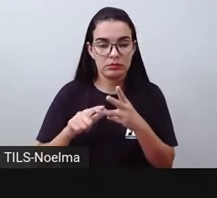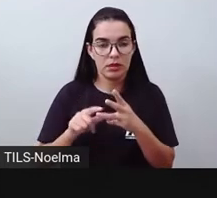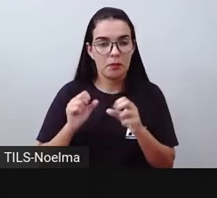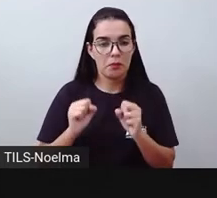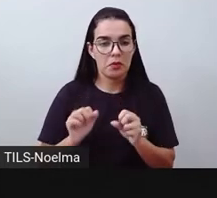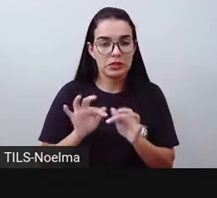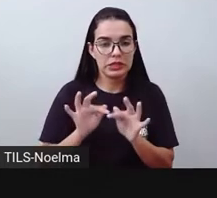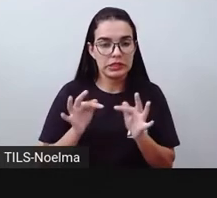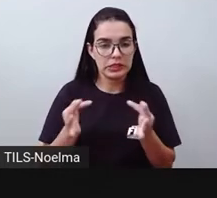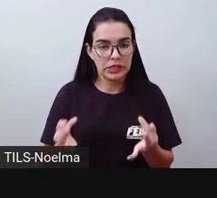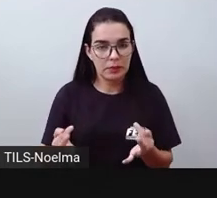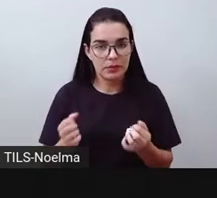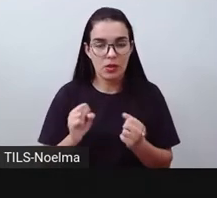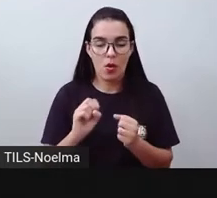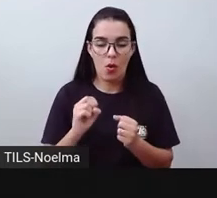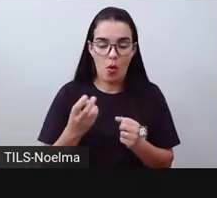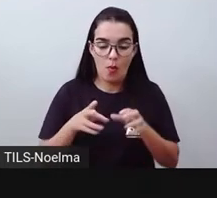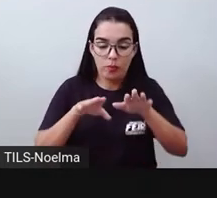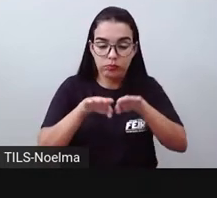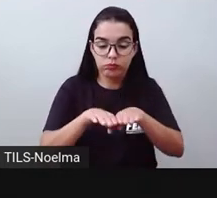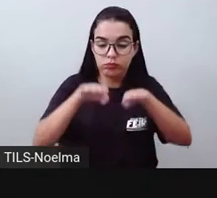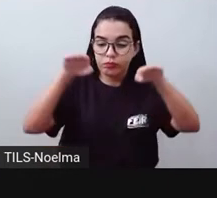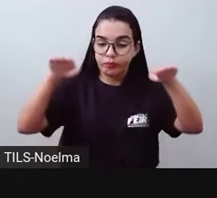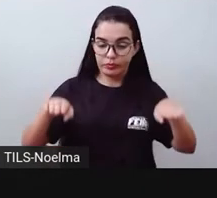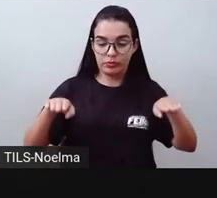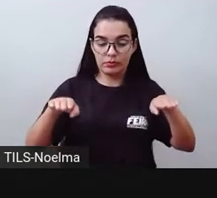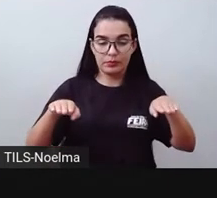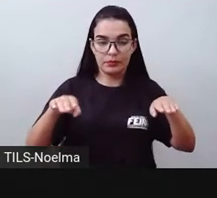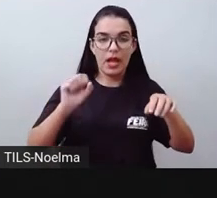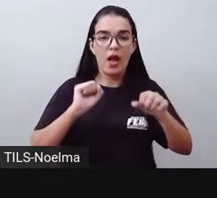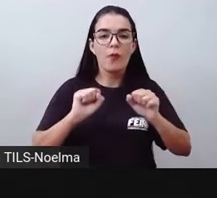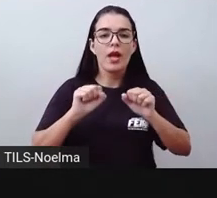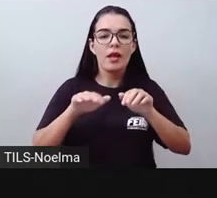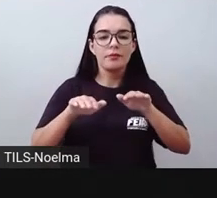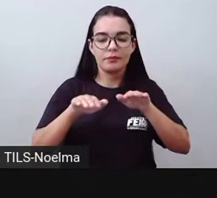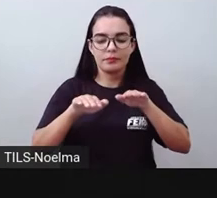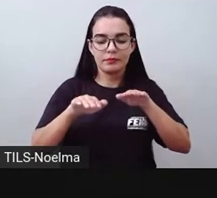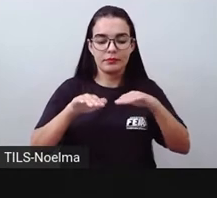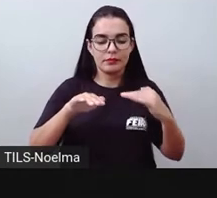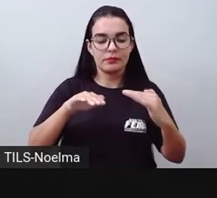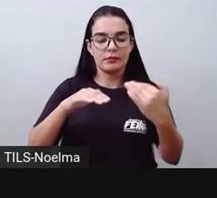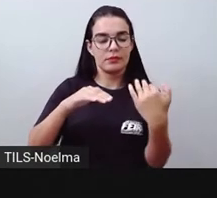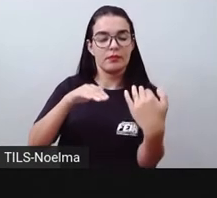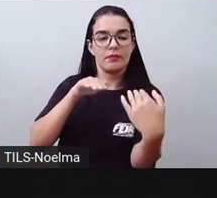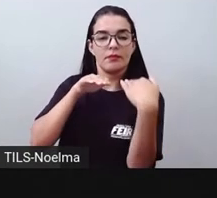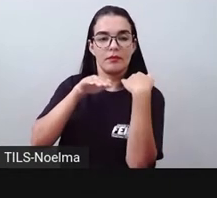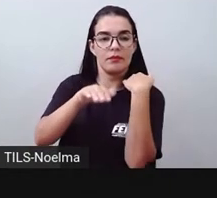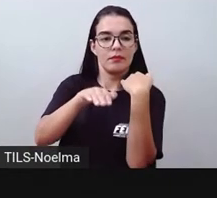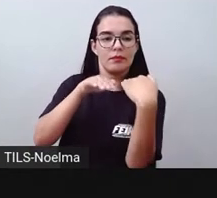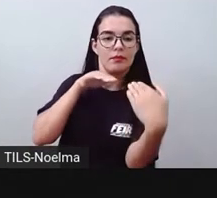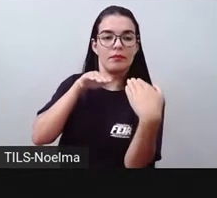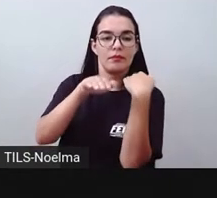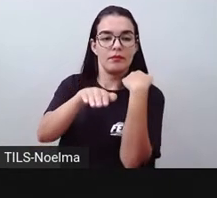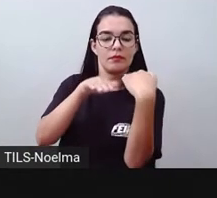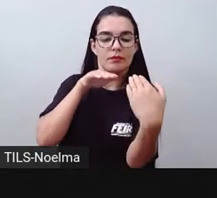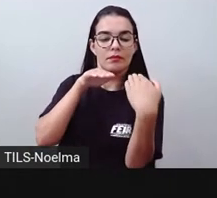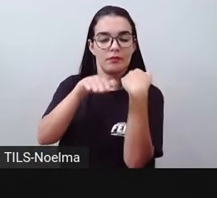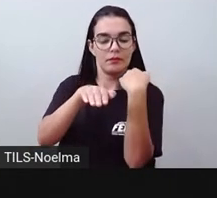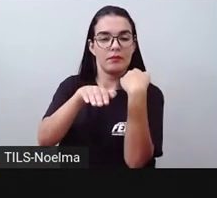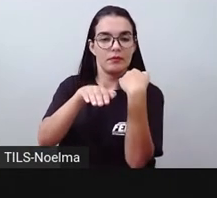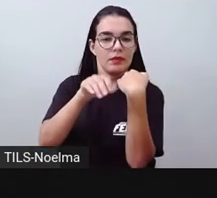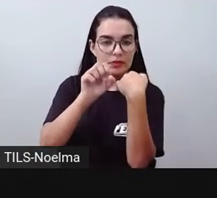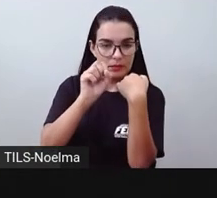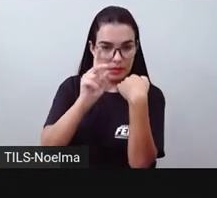rodovias duplicadas. Rodovias duplicadas são as que as vias possuem aí mais de uma pista